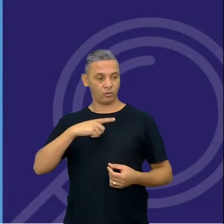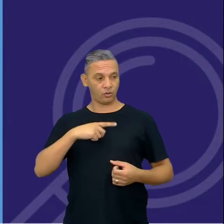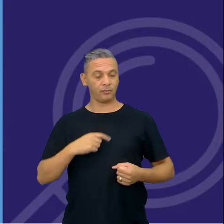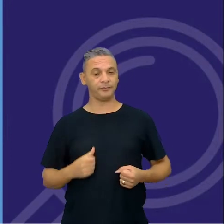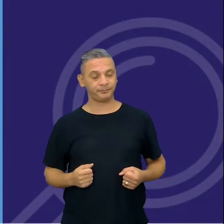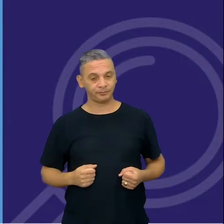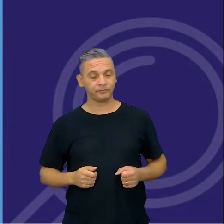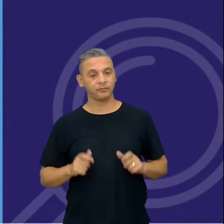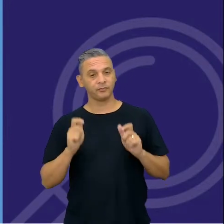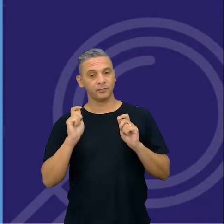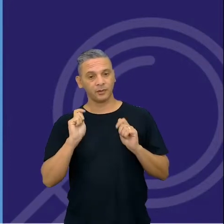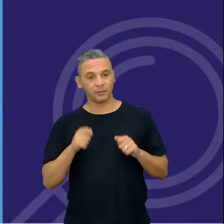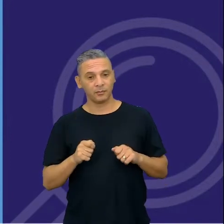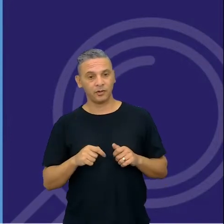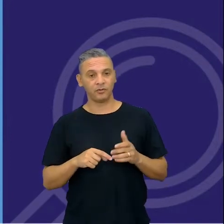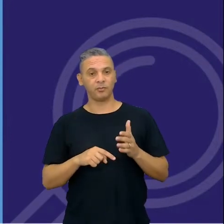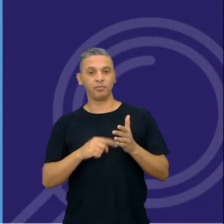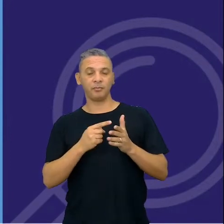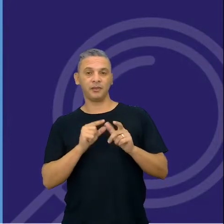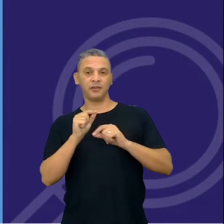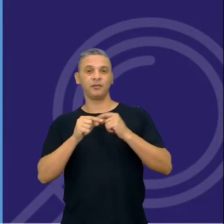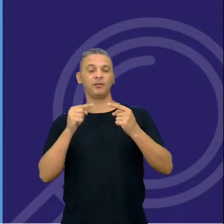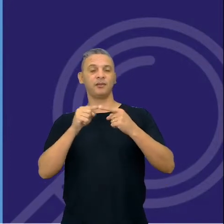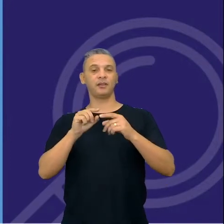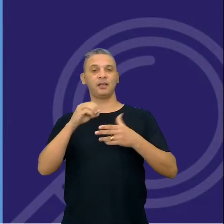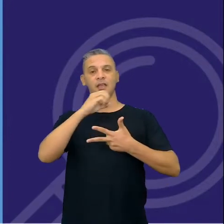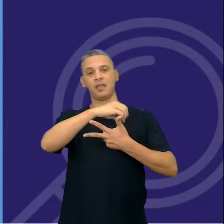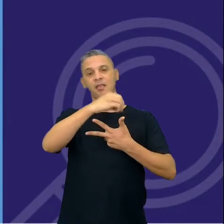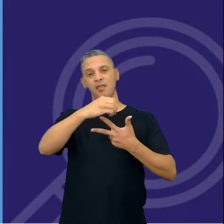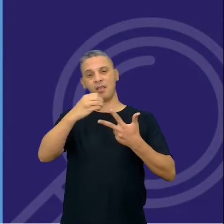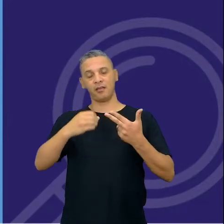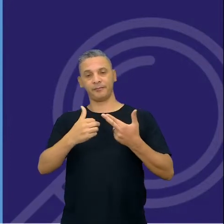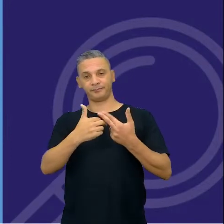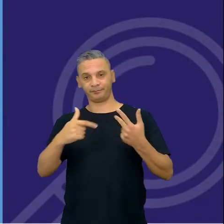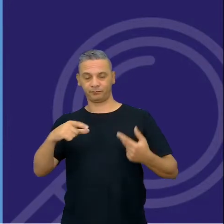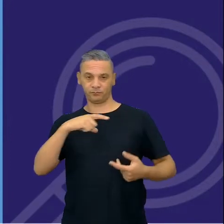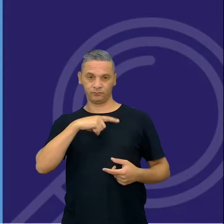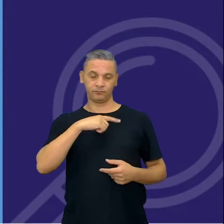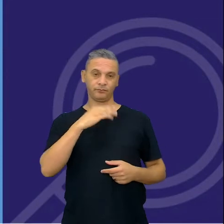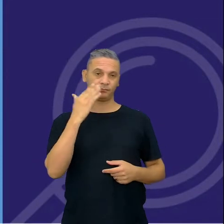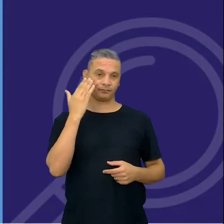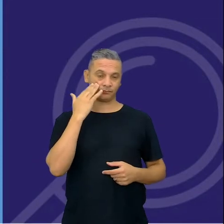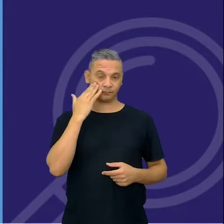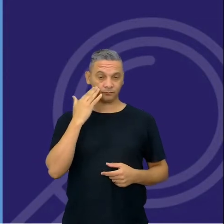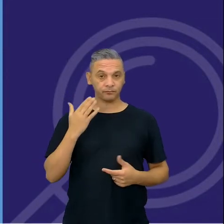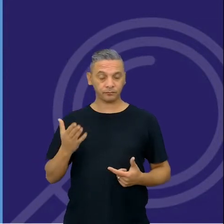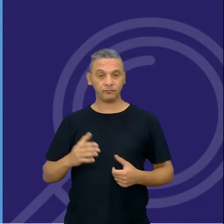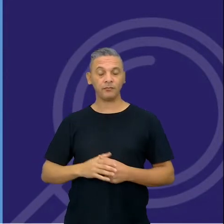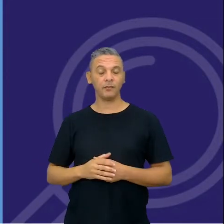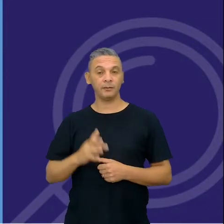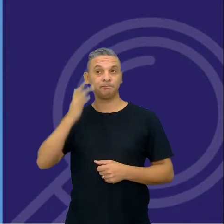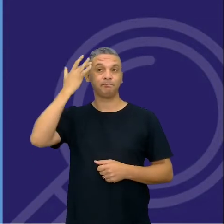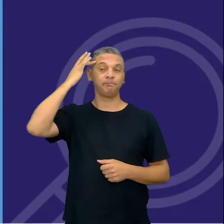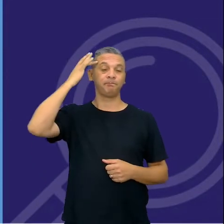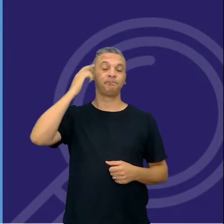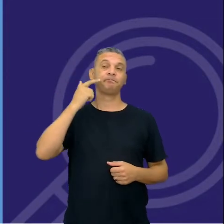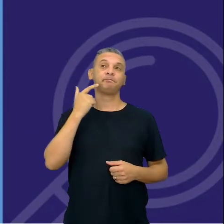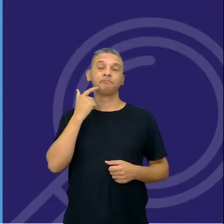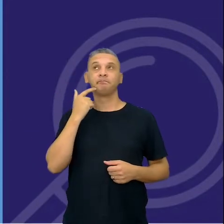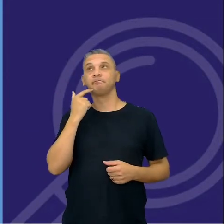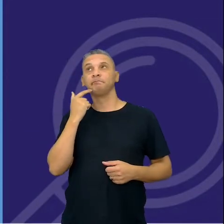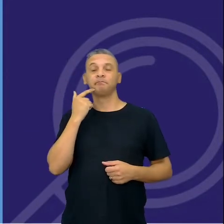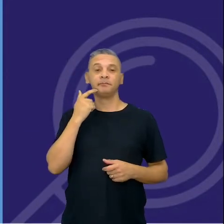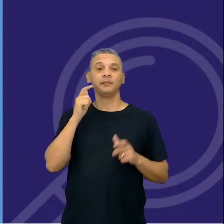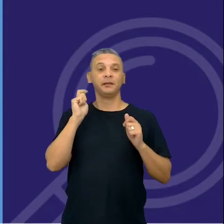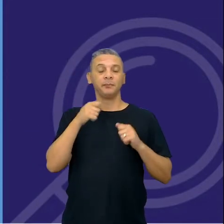principalmente quando é de primeira fase ou do Enem, né, um vestibular com múltipla escolha, eu acho que para além de vamos